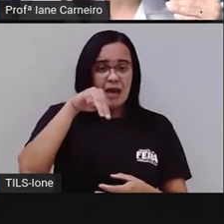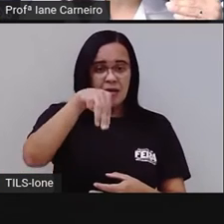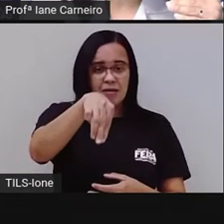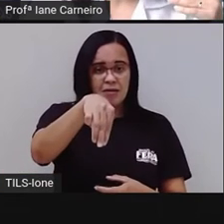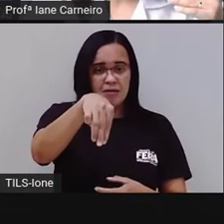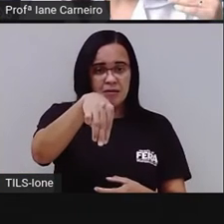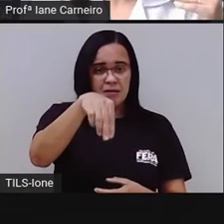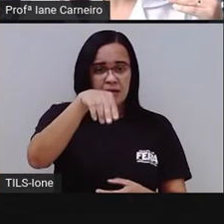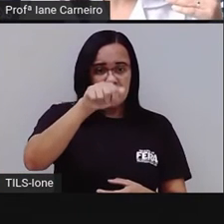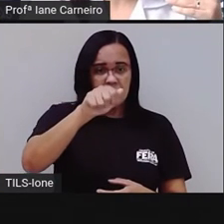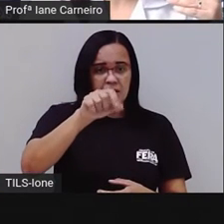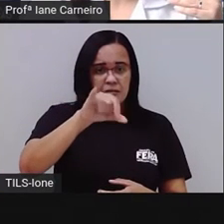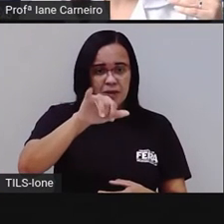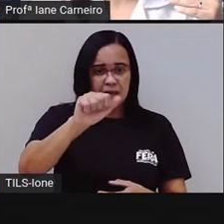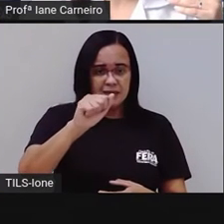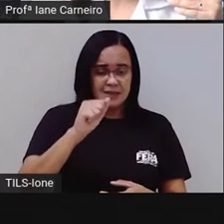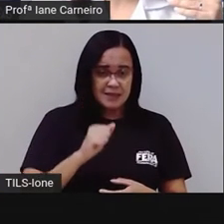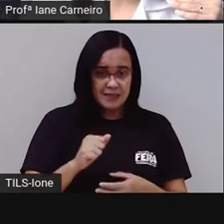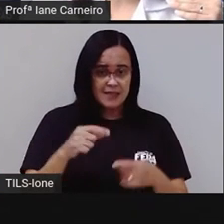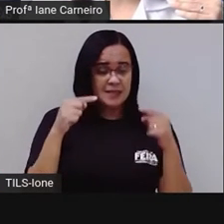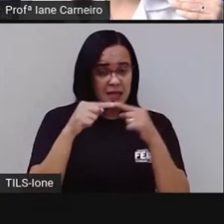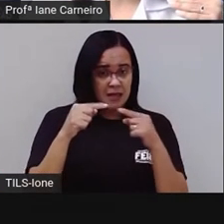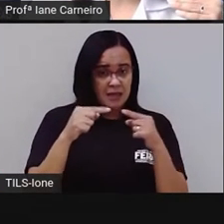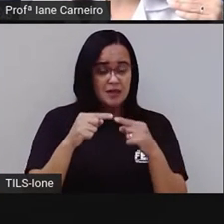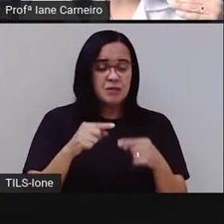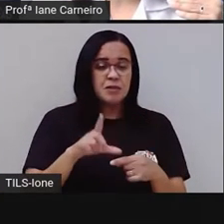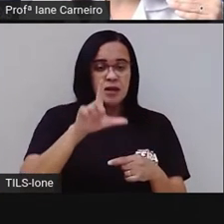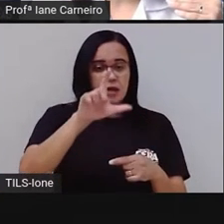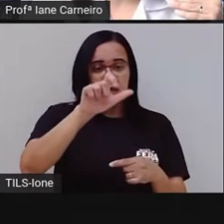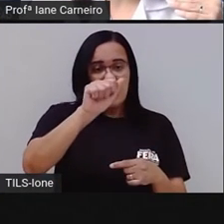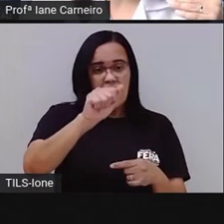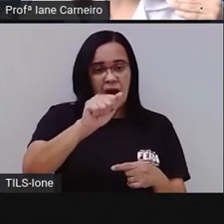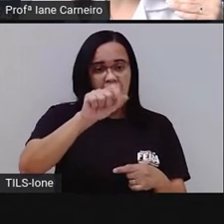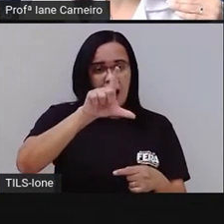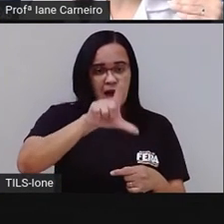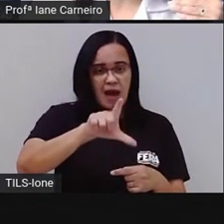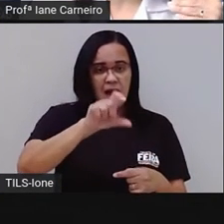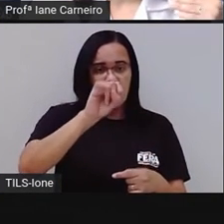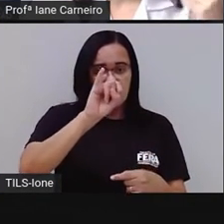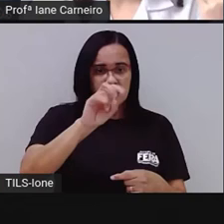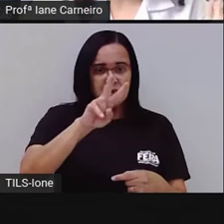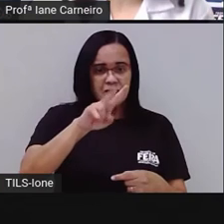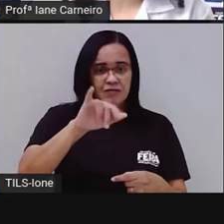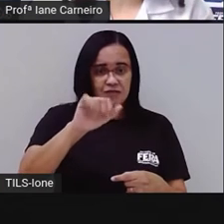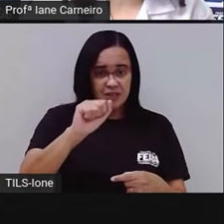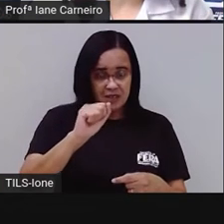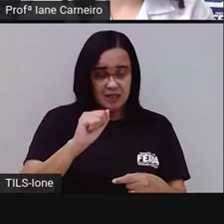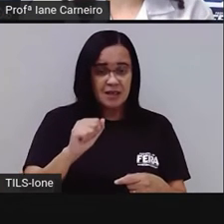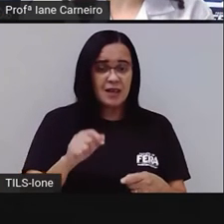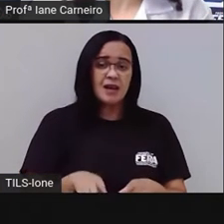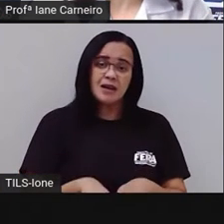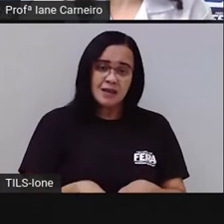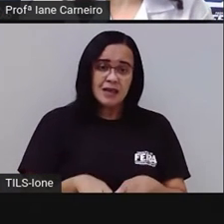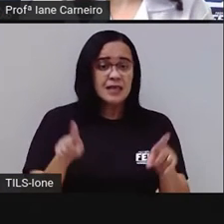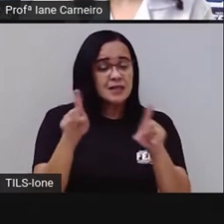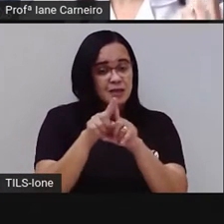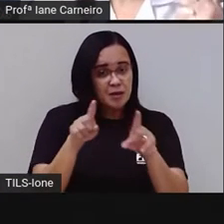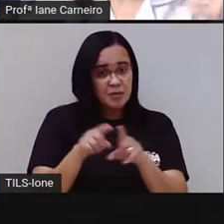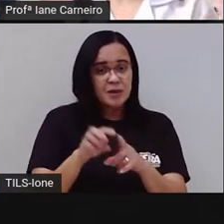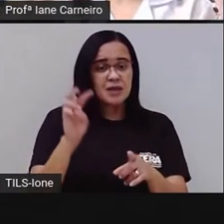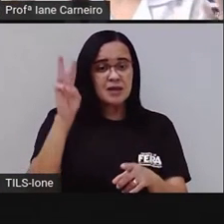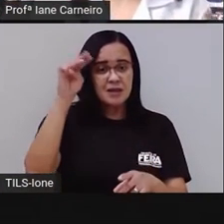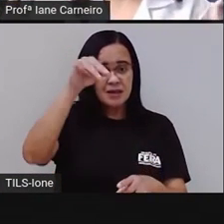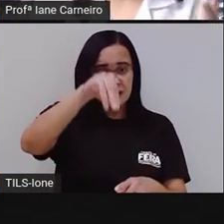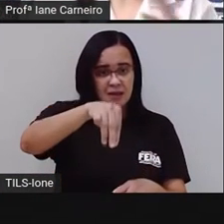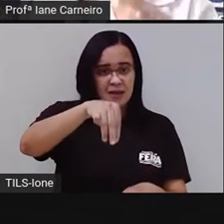Alivia e melancia, de novo. O i é a palavra que está rimando, certo? Então,